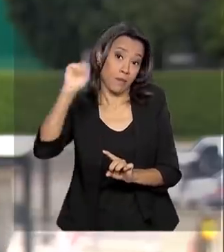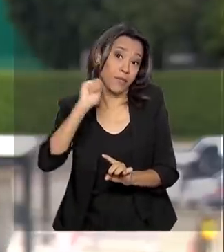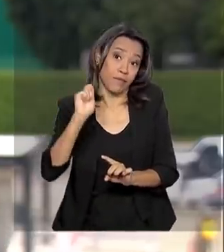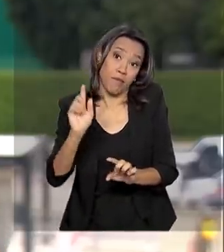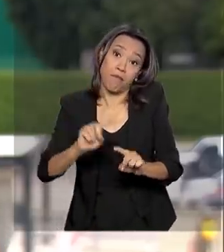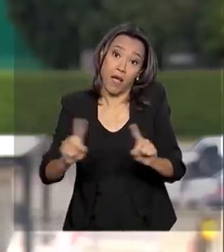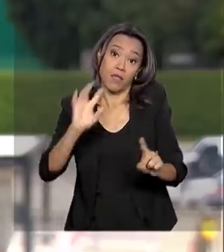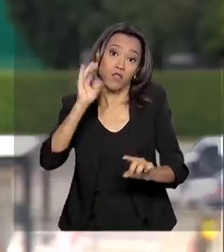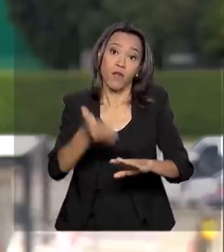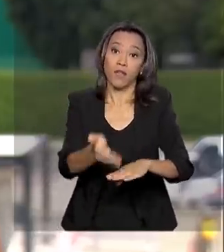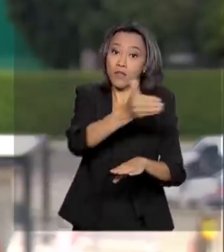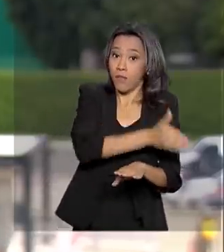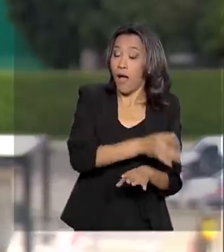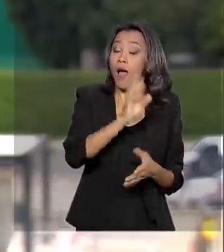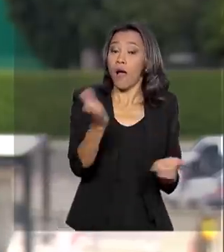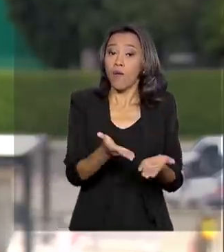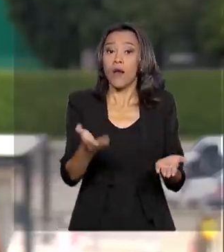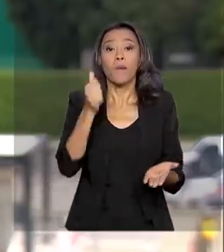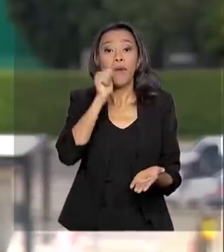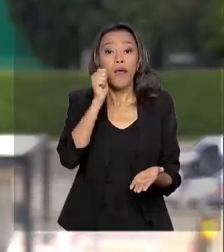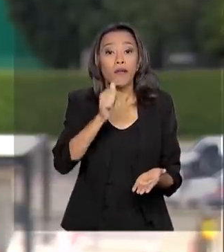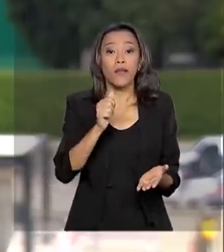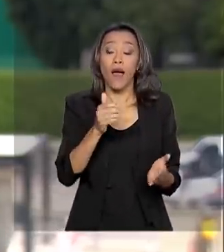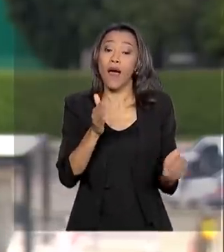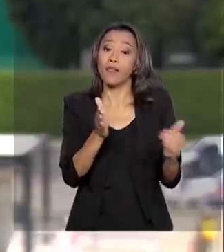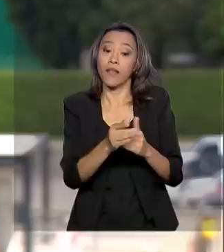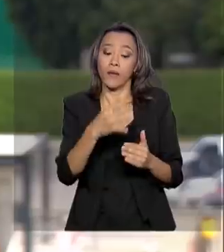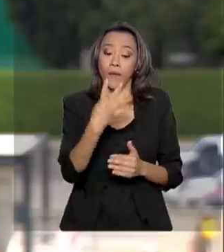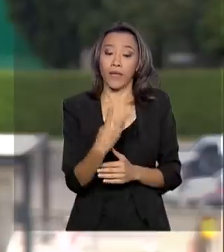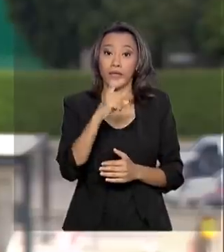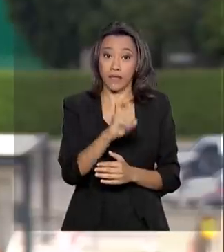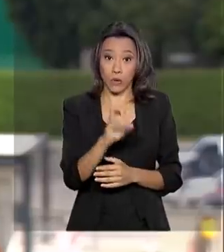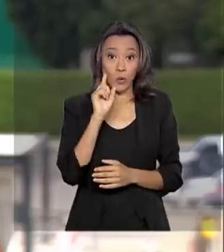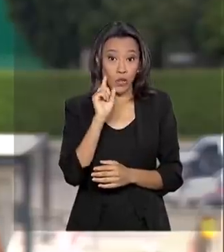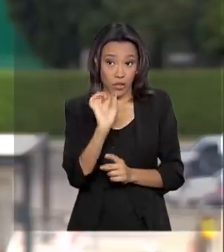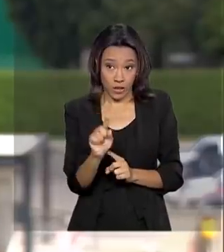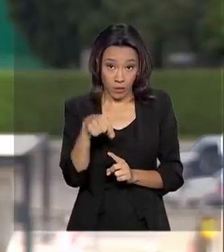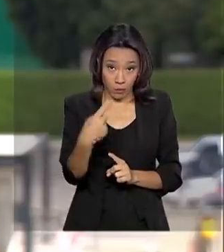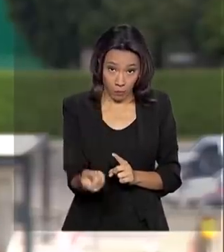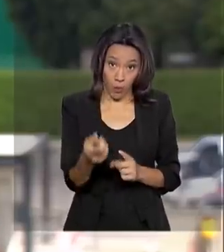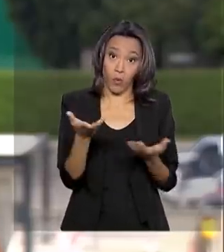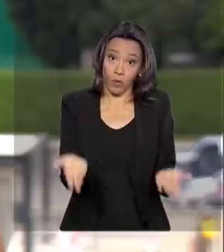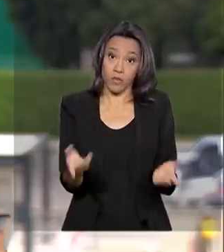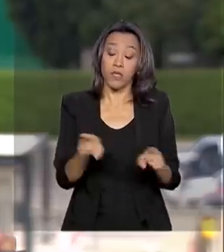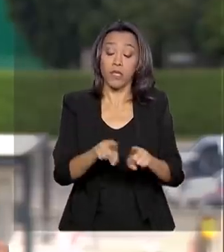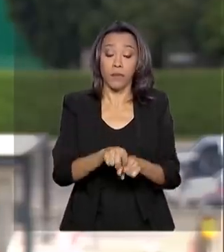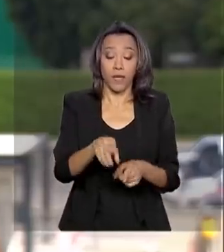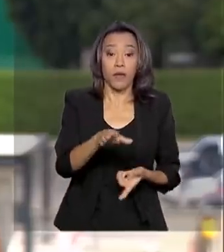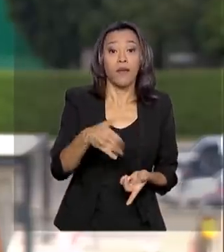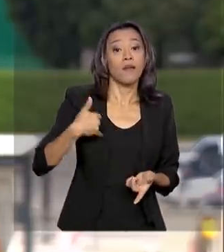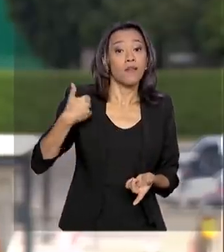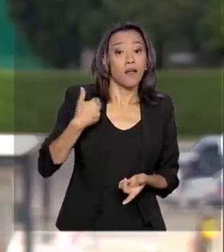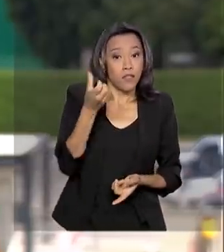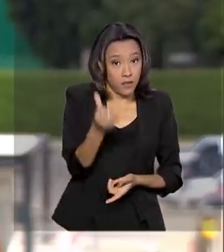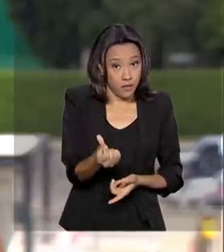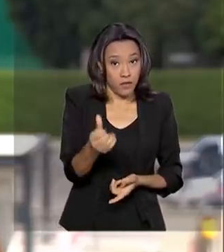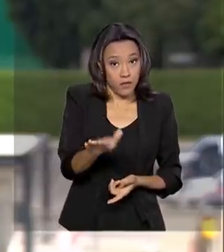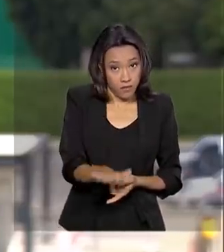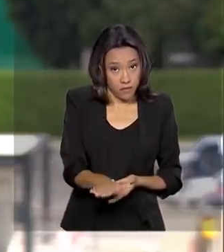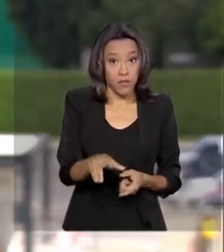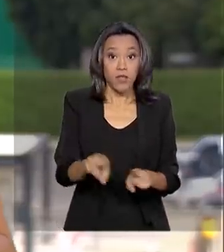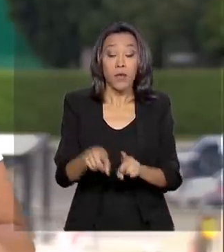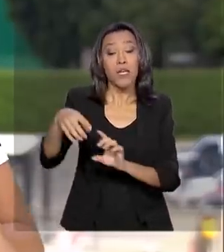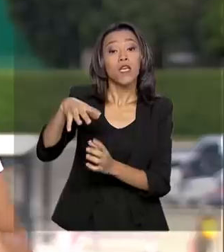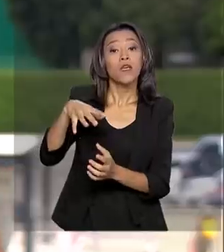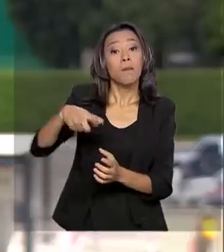gestantes, mulheres com até 45 dias após o parto, crianças com até 6 anos de idade, idosos e também ali as pessoas